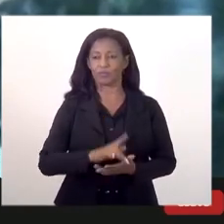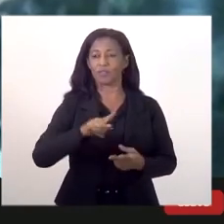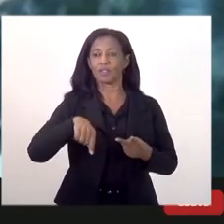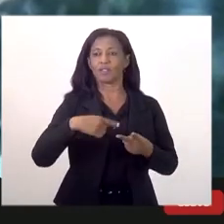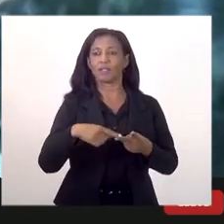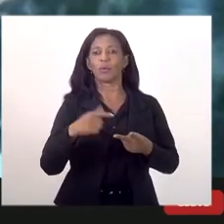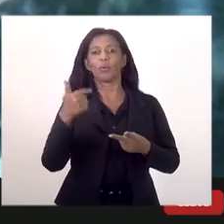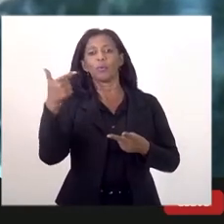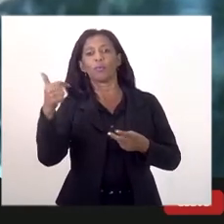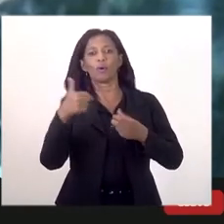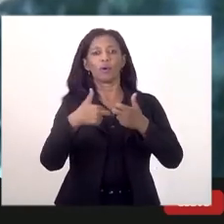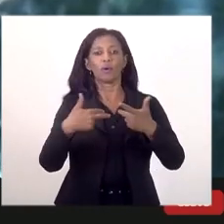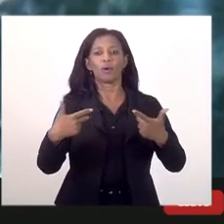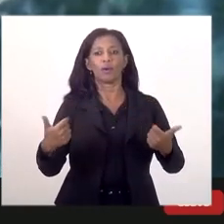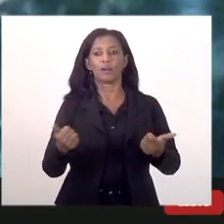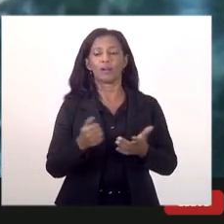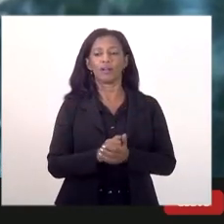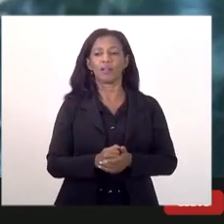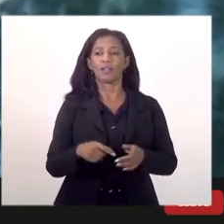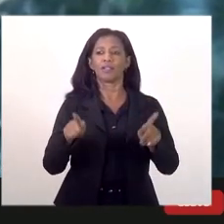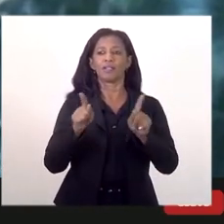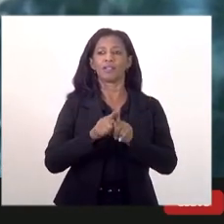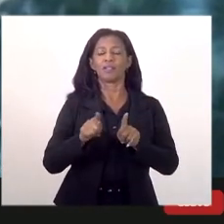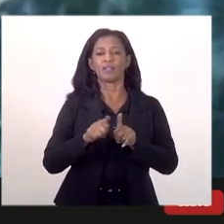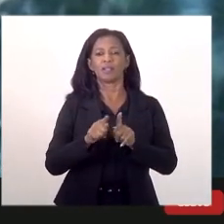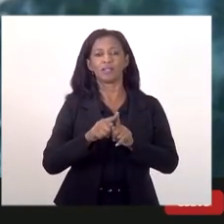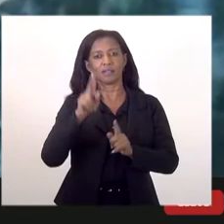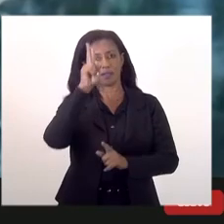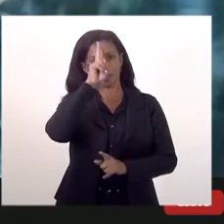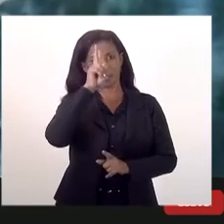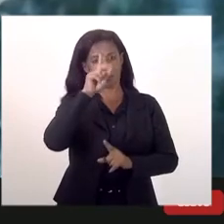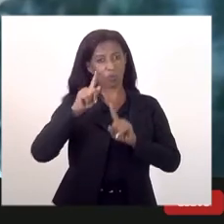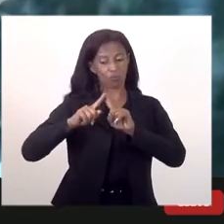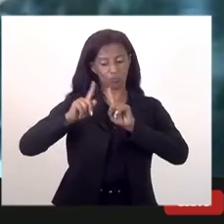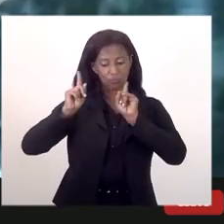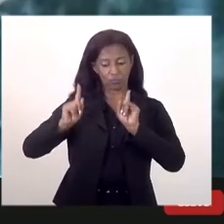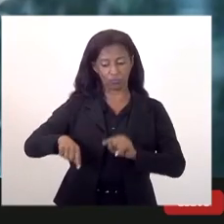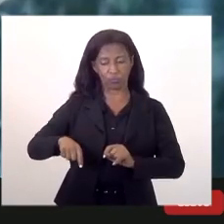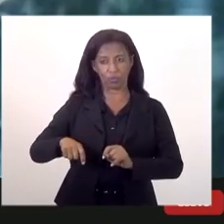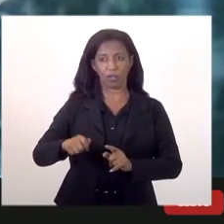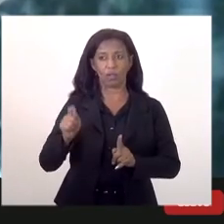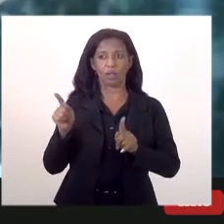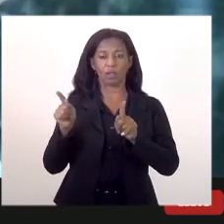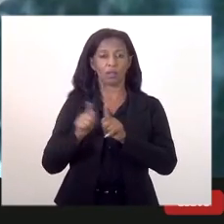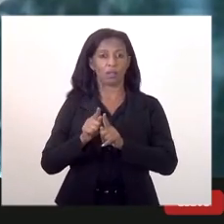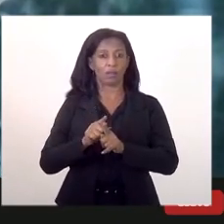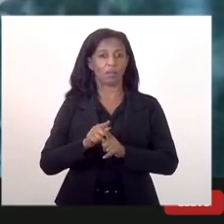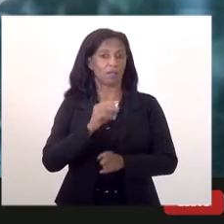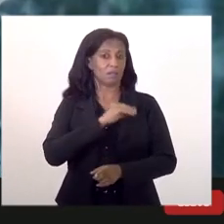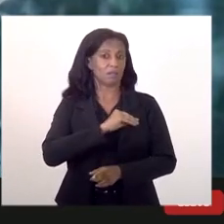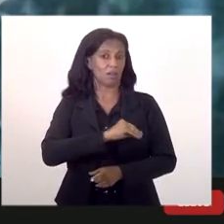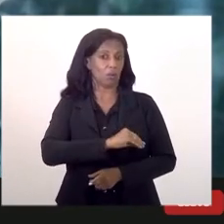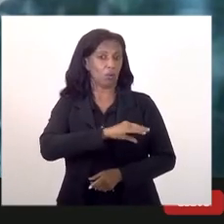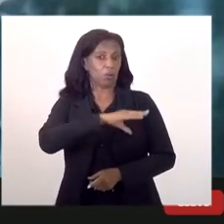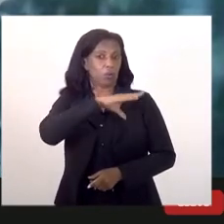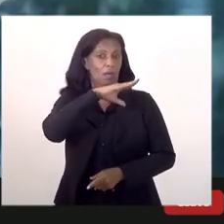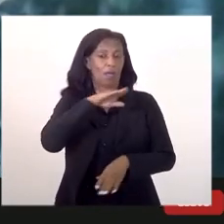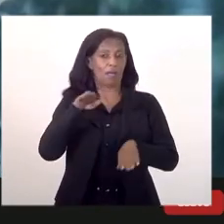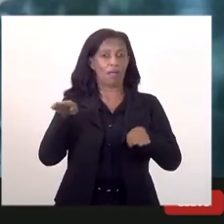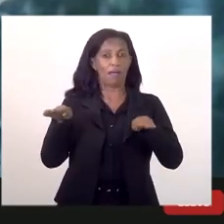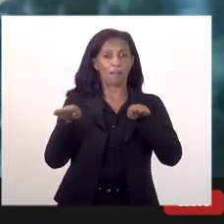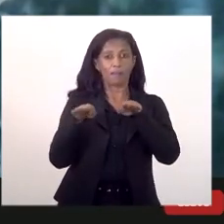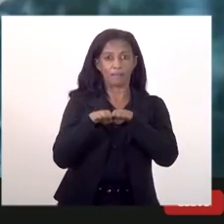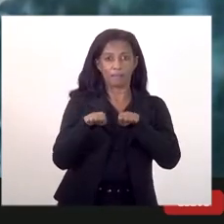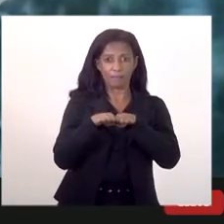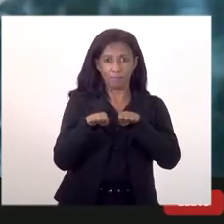outra coisa que é muito demonizado a história do funcionário público ganha rios de dinheiro a média do funcionário